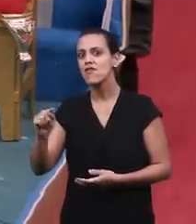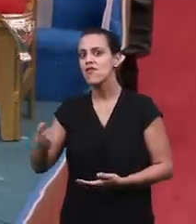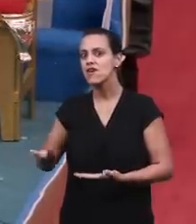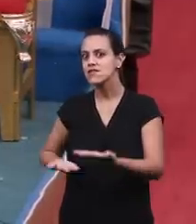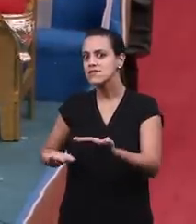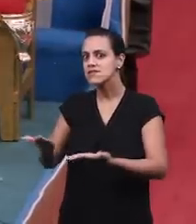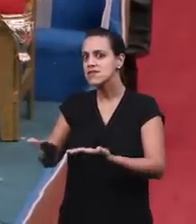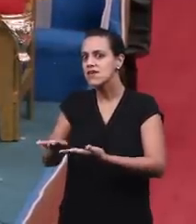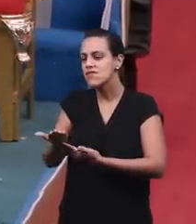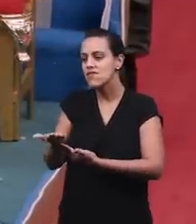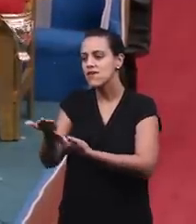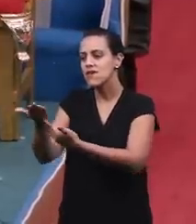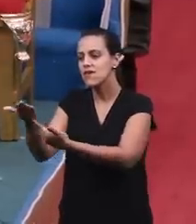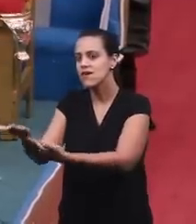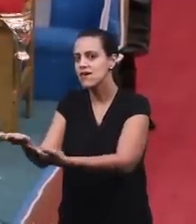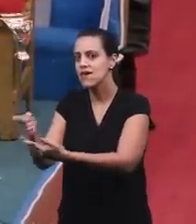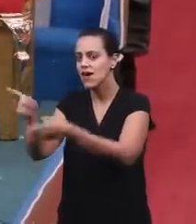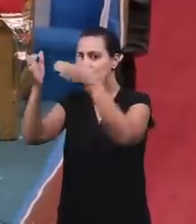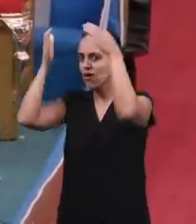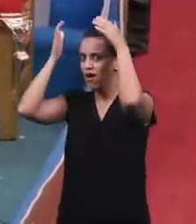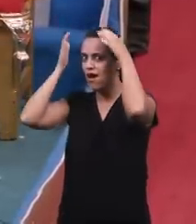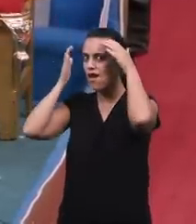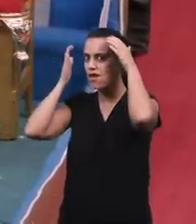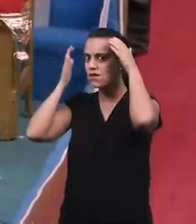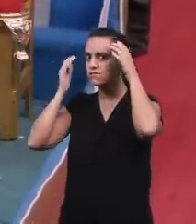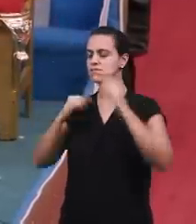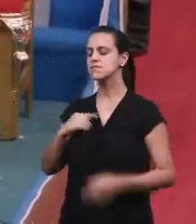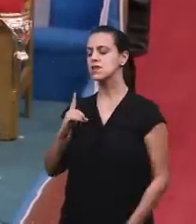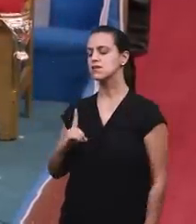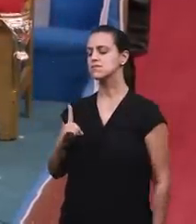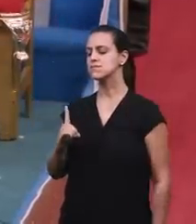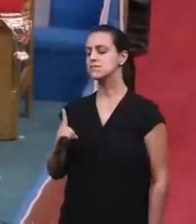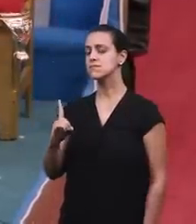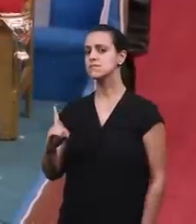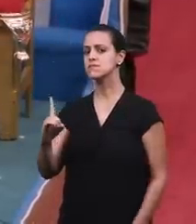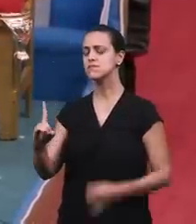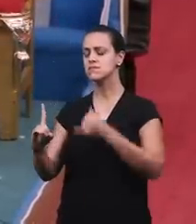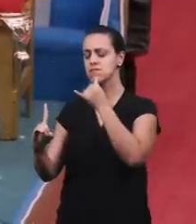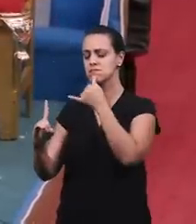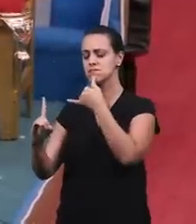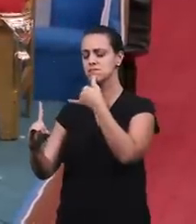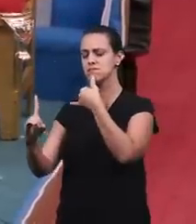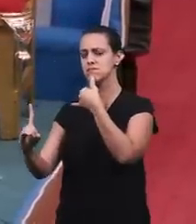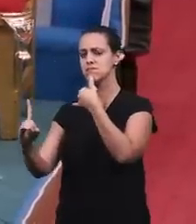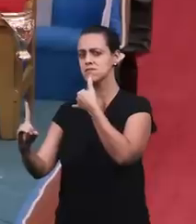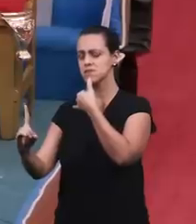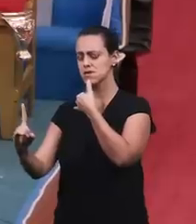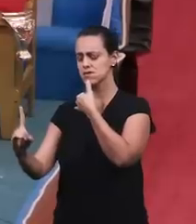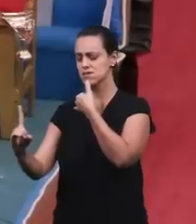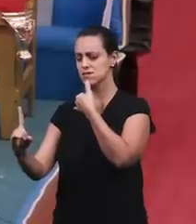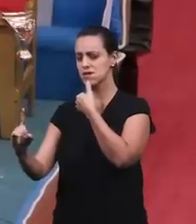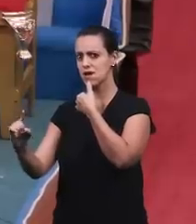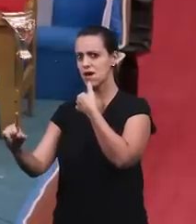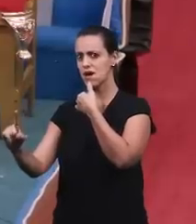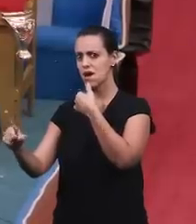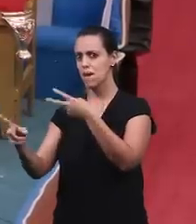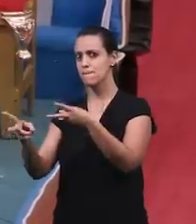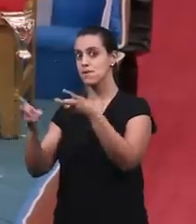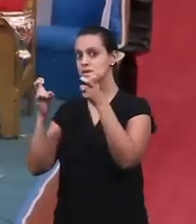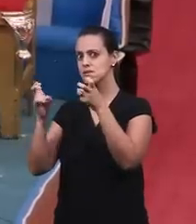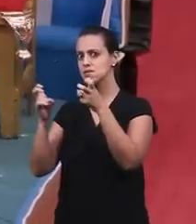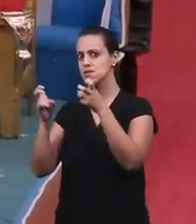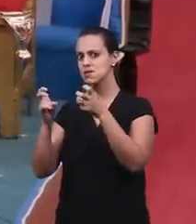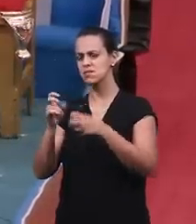ao rei E quando ele chegou perto do rei O rei percebeu que Neemias estava